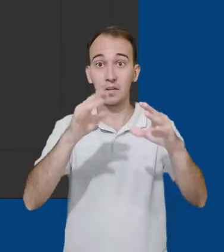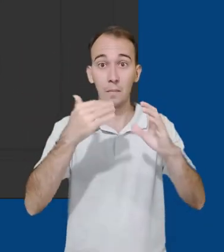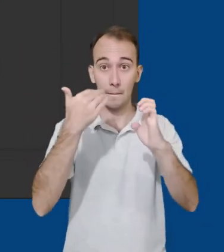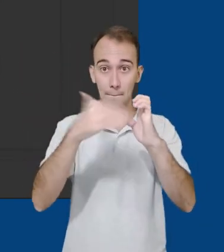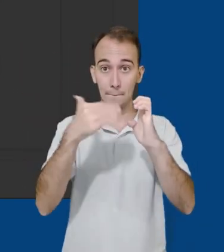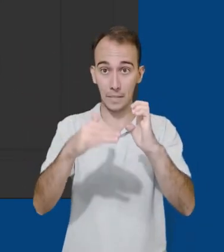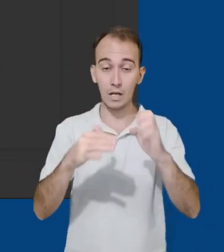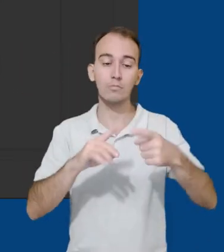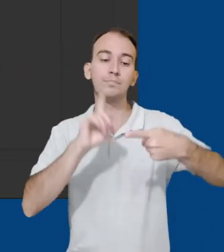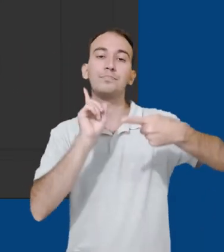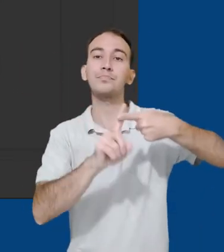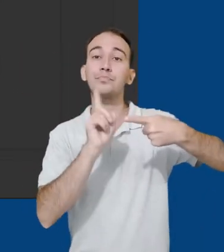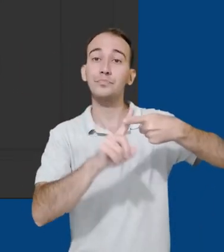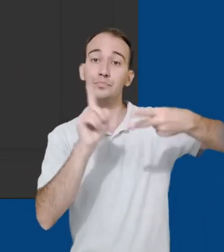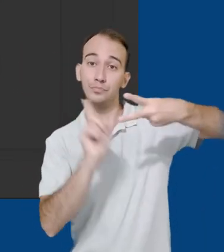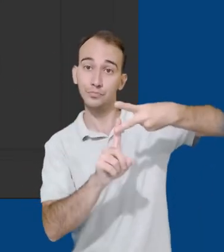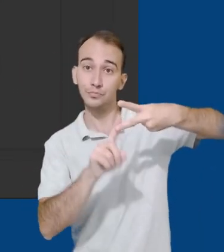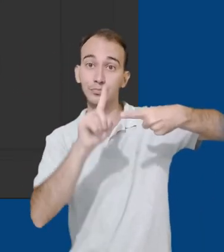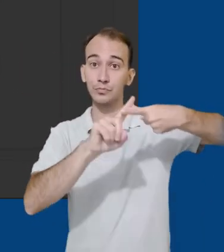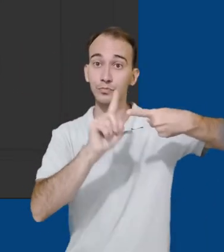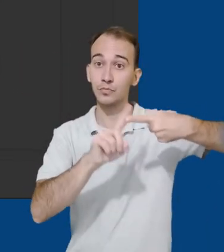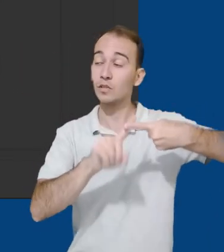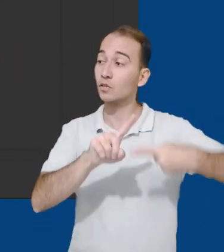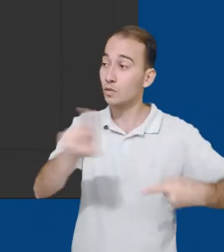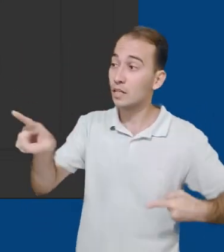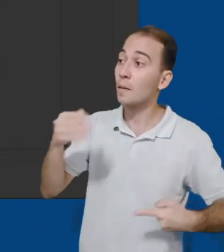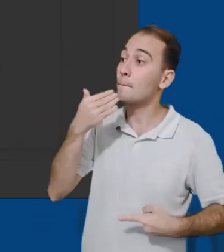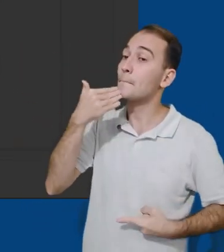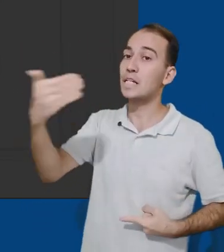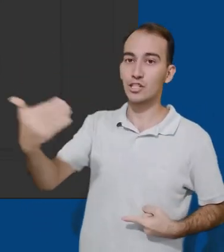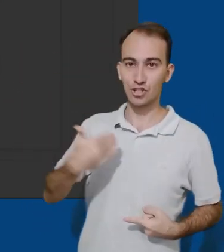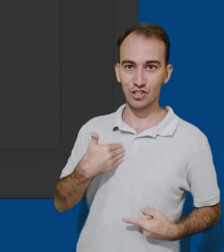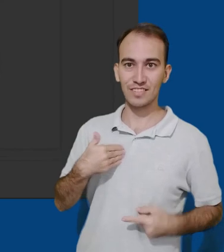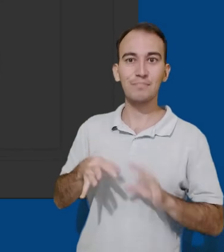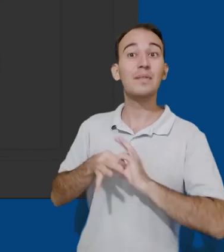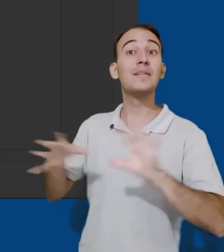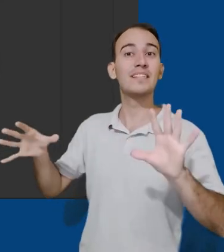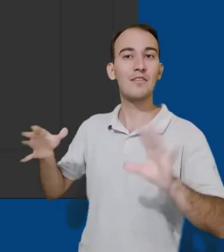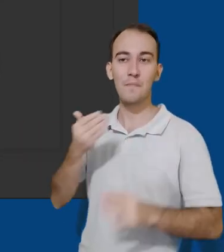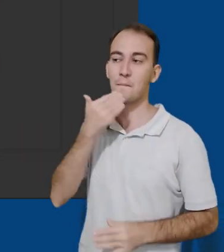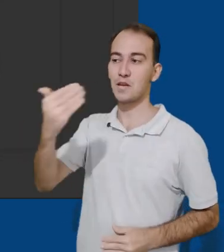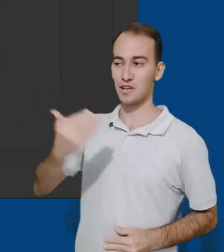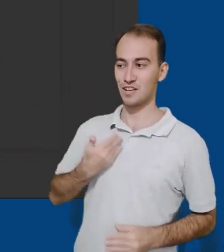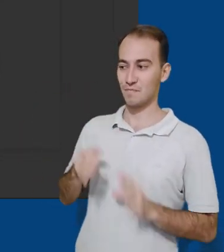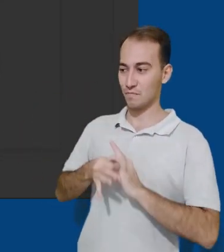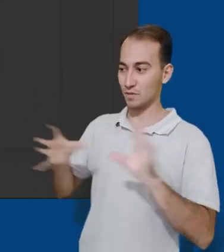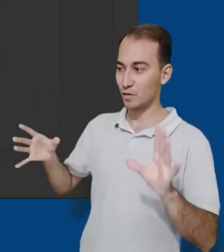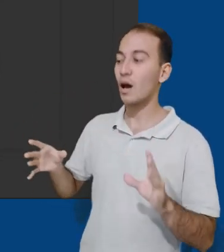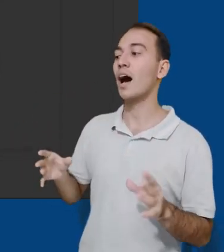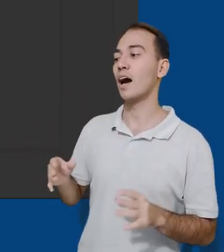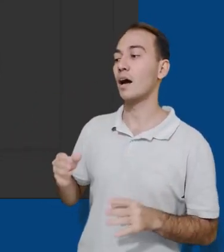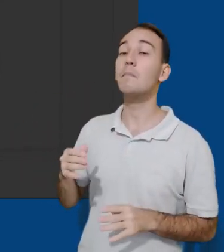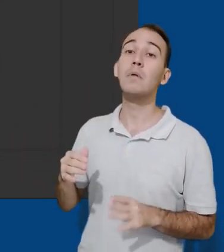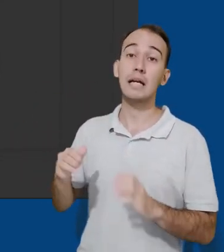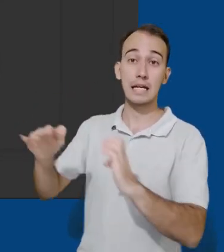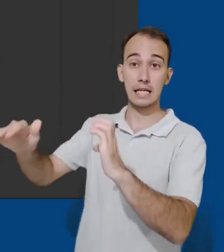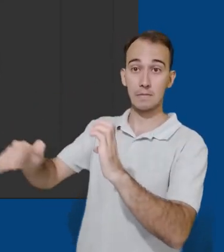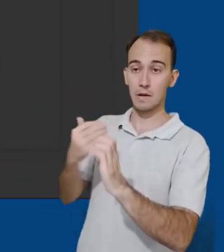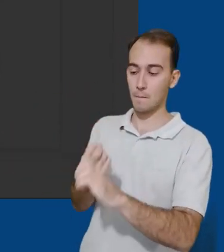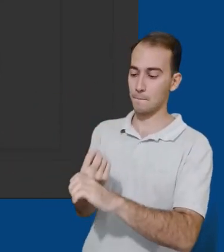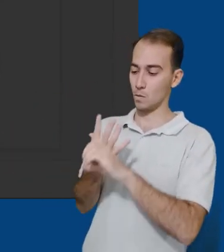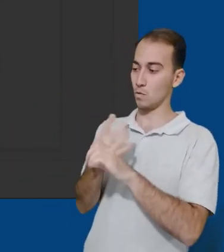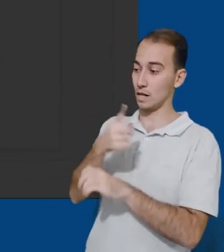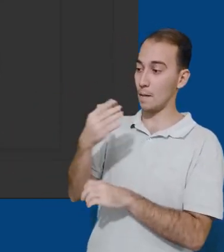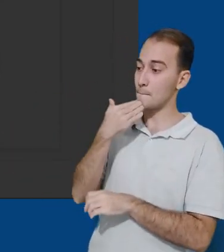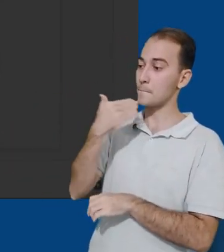Se escolher a opção restrito, quem receber este link deverá te permitir acesso ao conteúdo dele. Essa